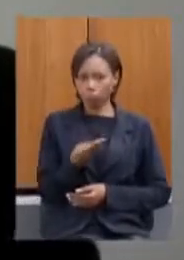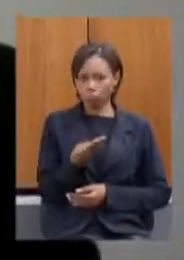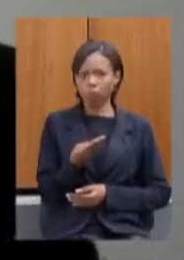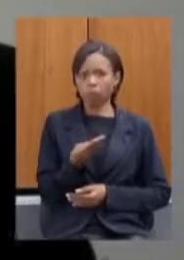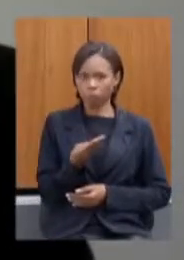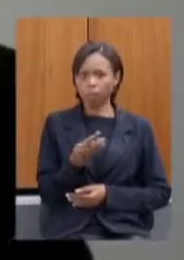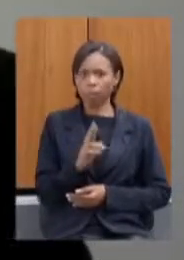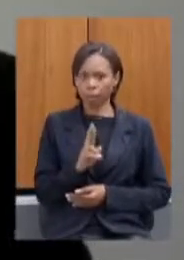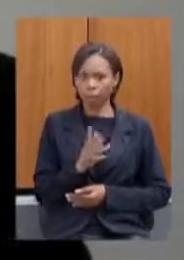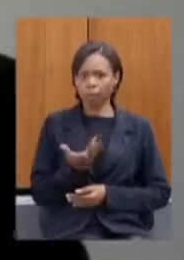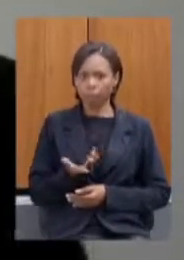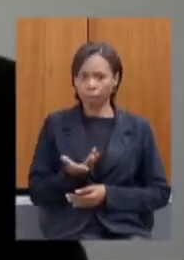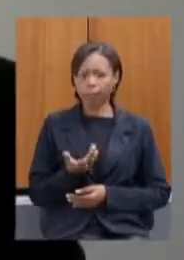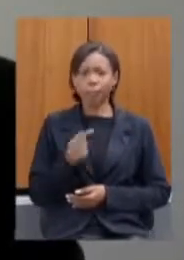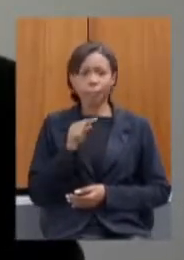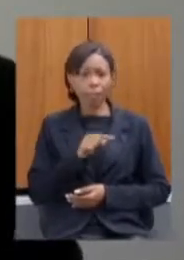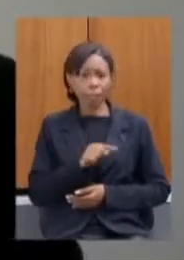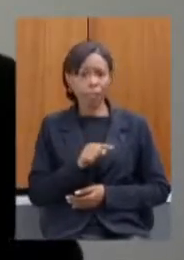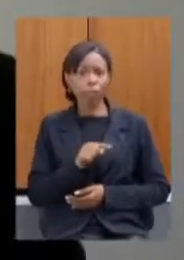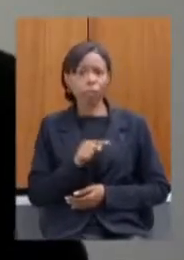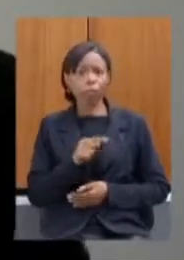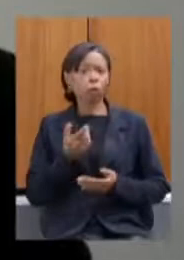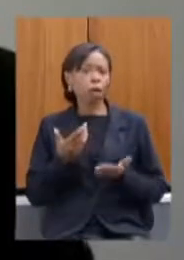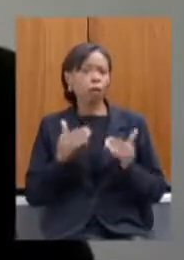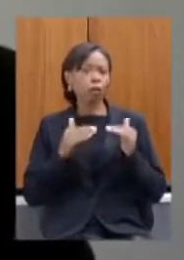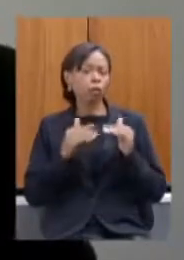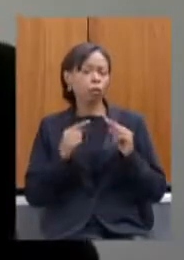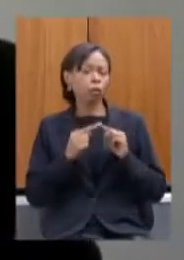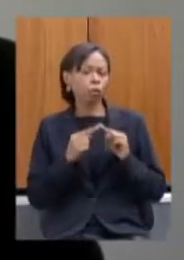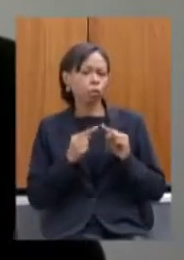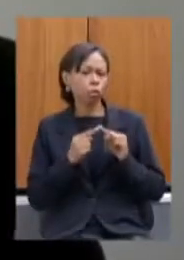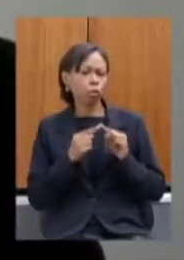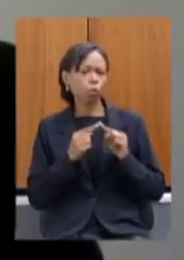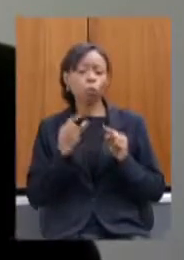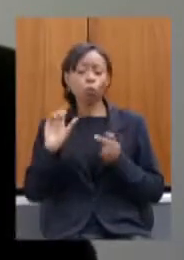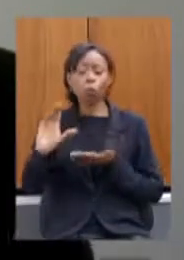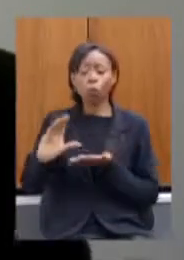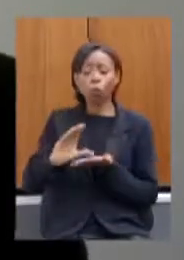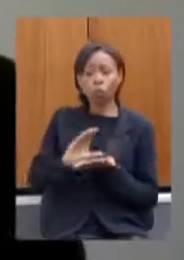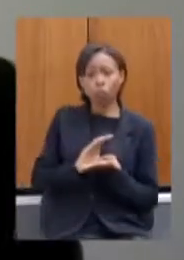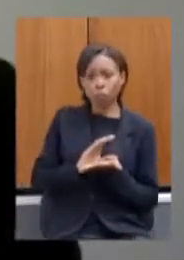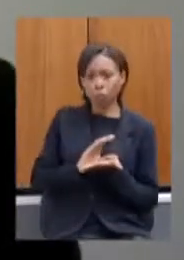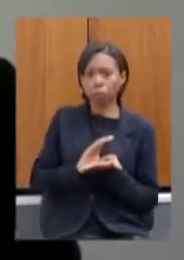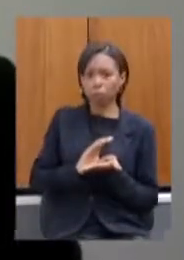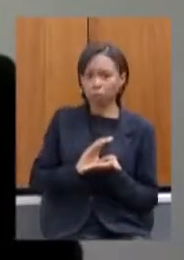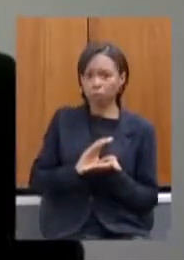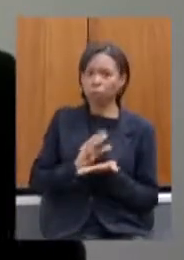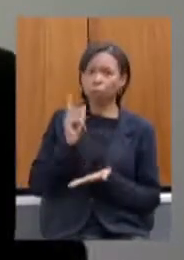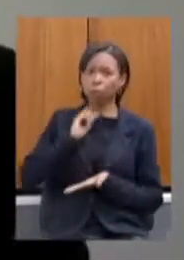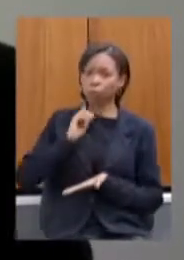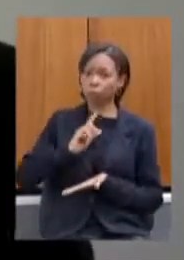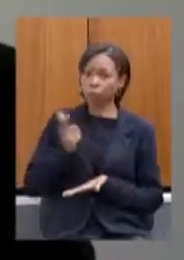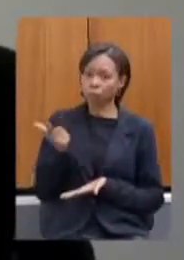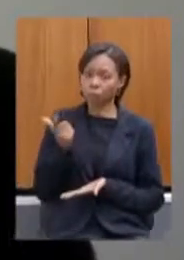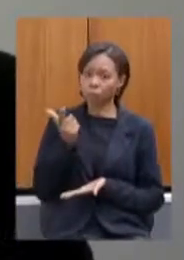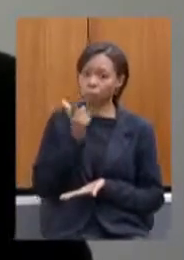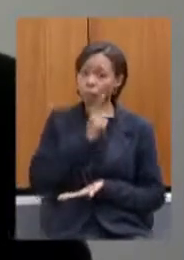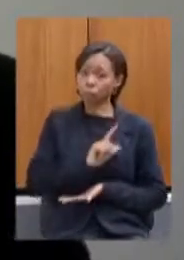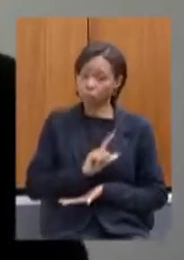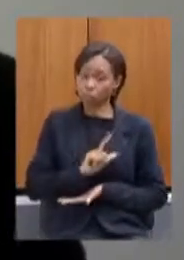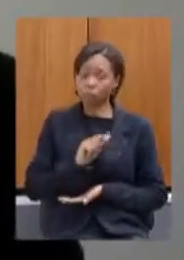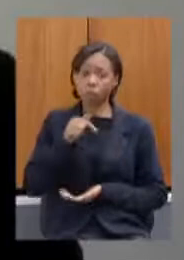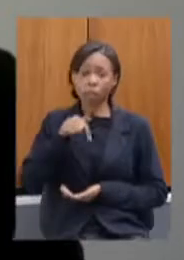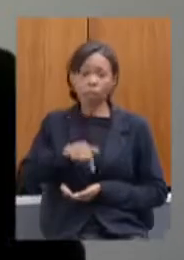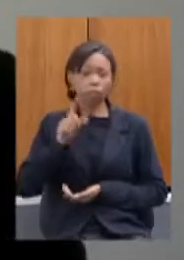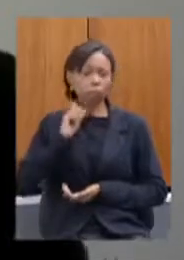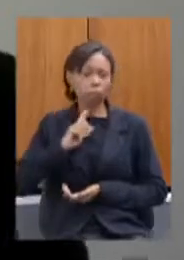lastreada nos aumentos de investimento que o estado de Minas Gerais tem recebido como já coloquei de outras vezes Minas Gerais